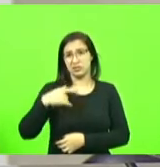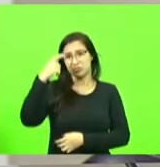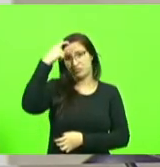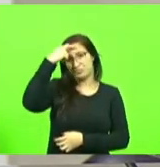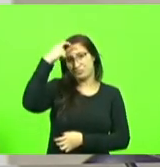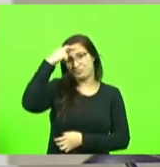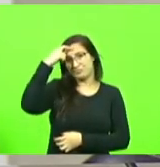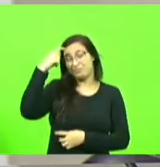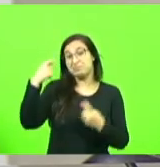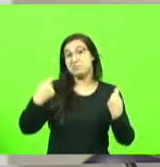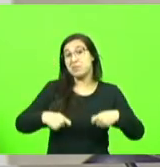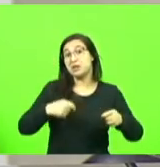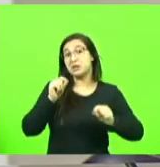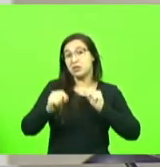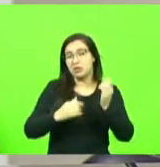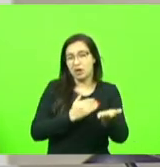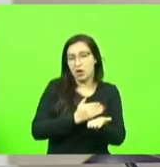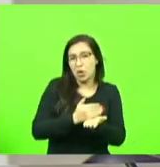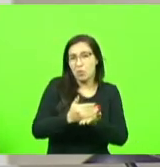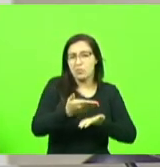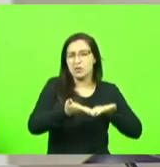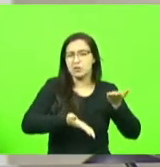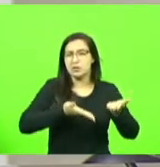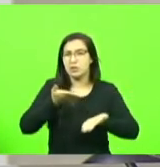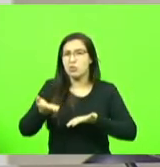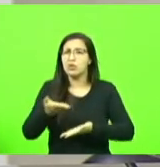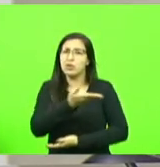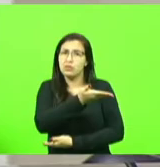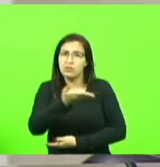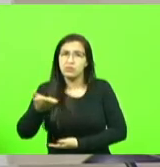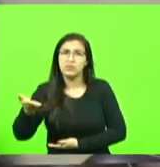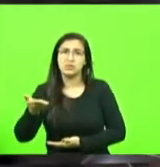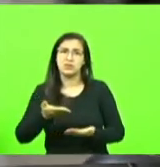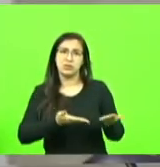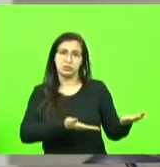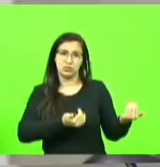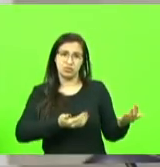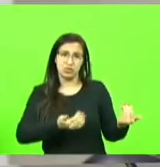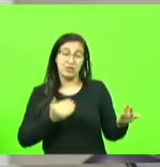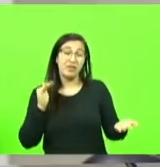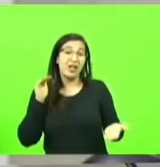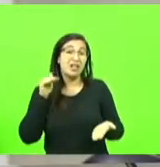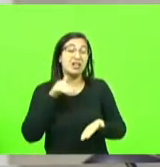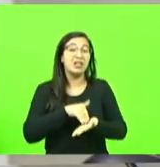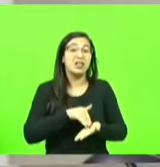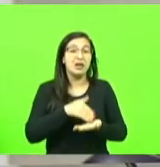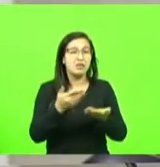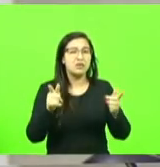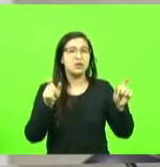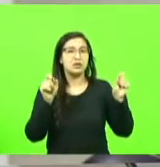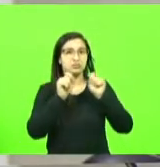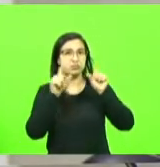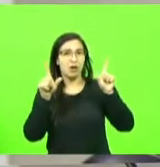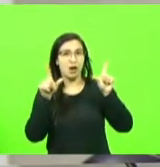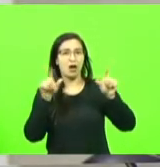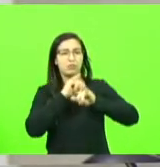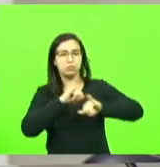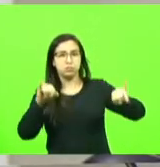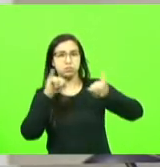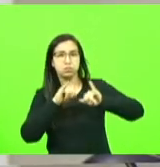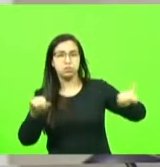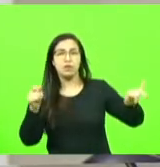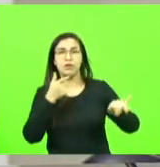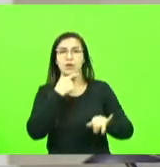ela tem que começar esse cuidado com vocês até vocês alertando pais